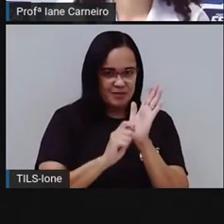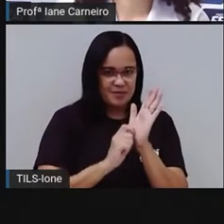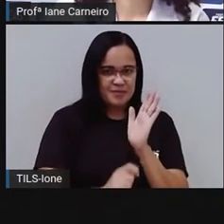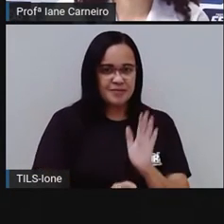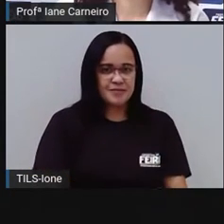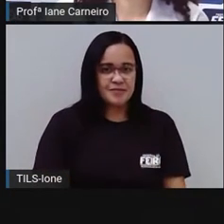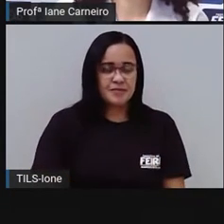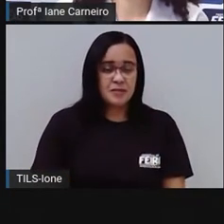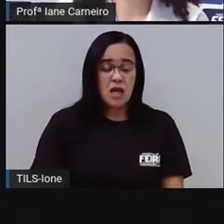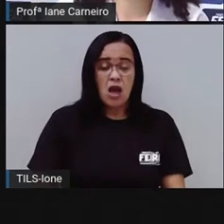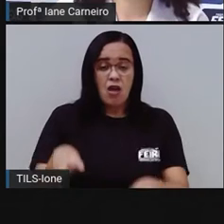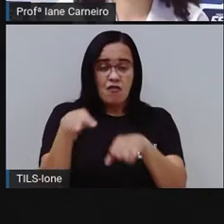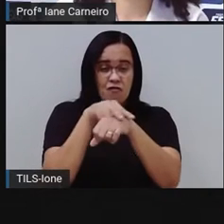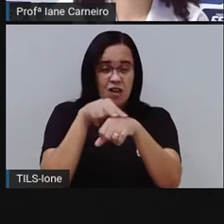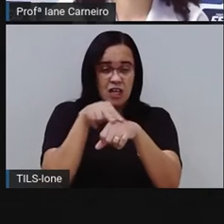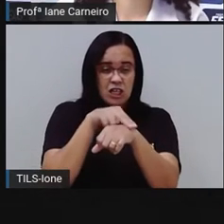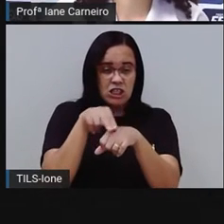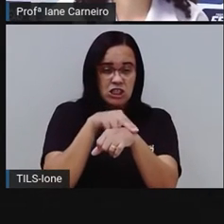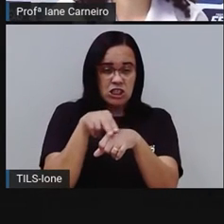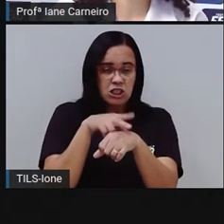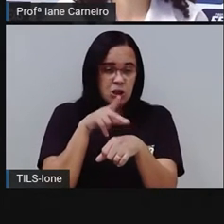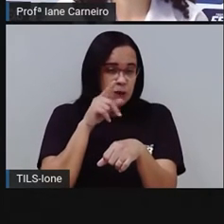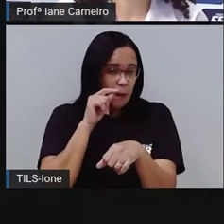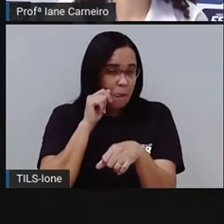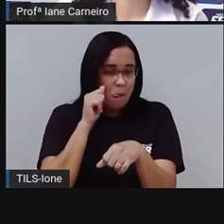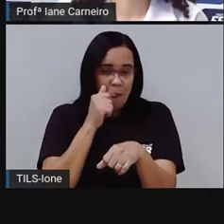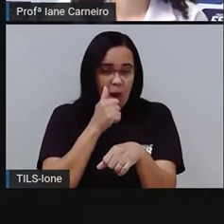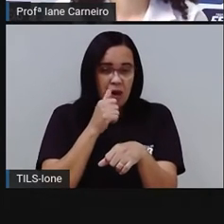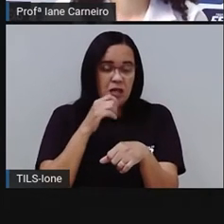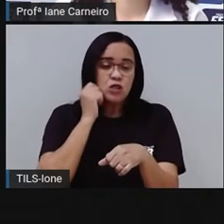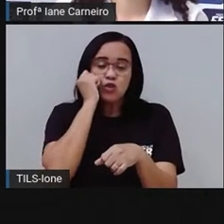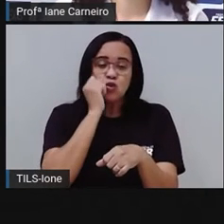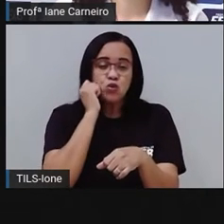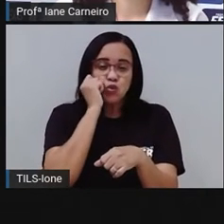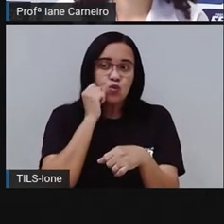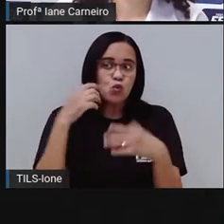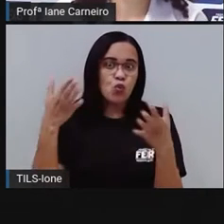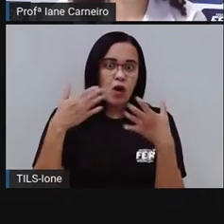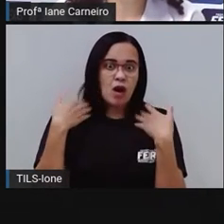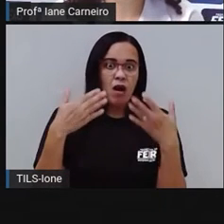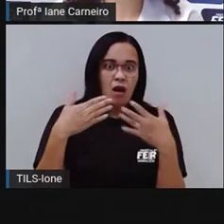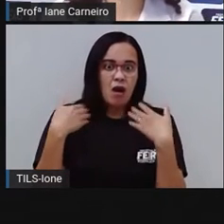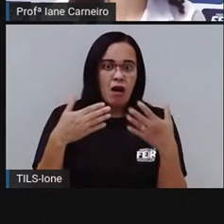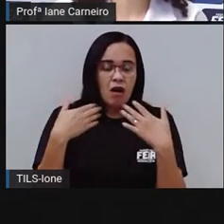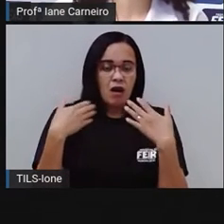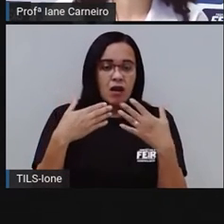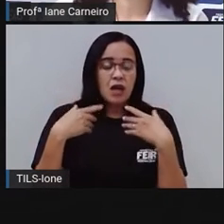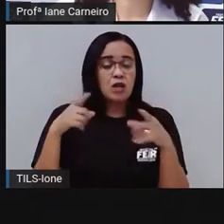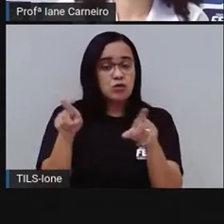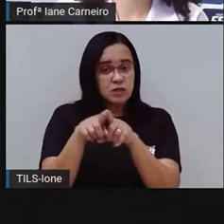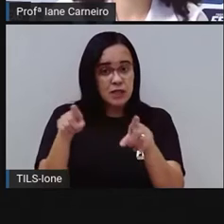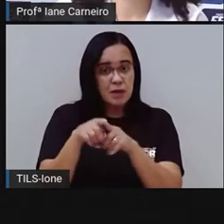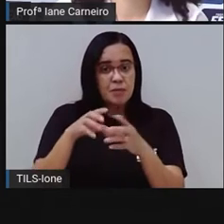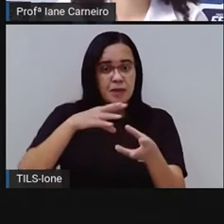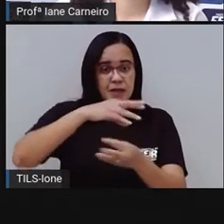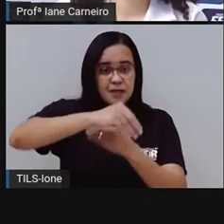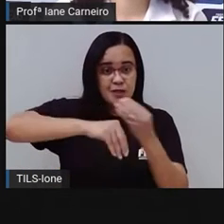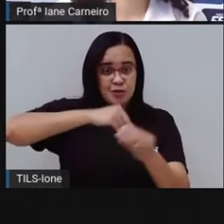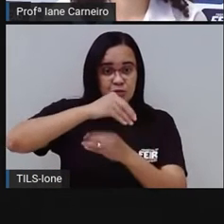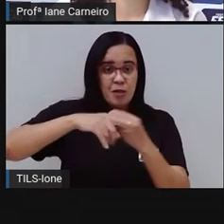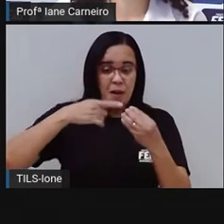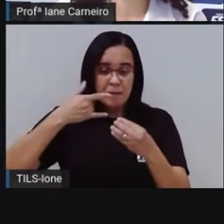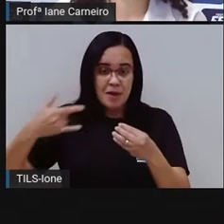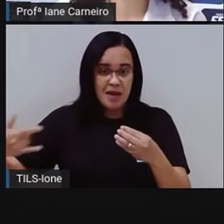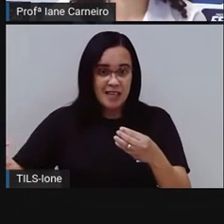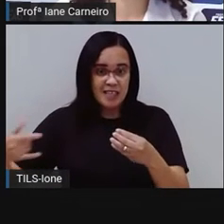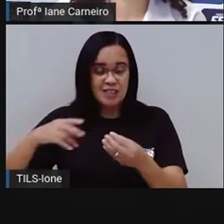Sou verdinho e muito azedo. Viro suco no verão. Sou tempero pra peixe E também pra camarão. Eu